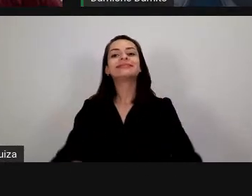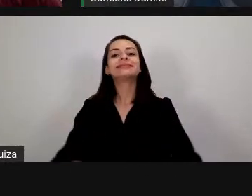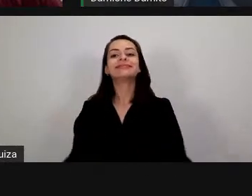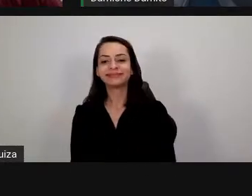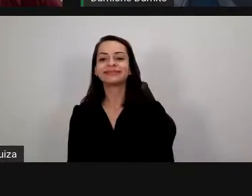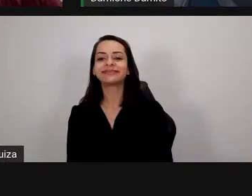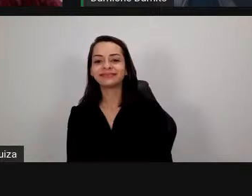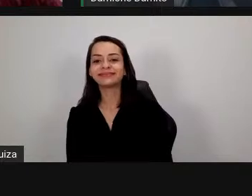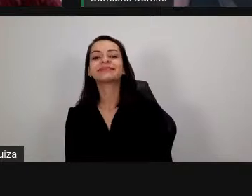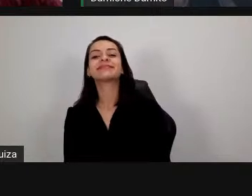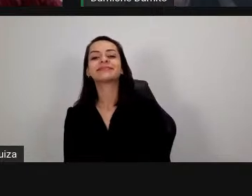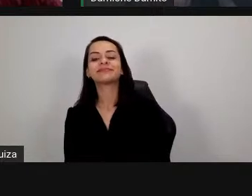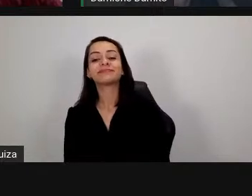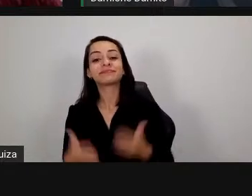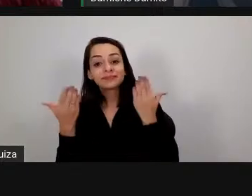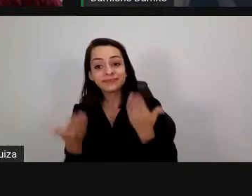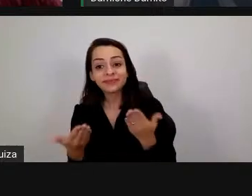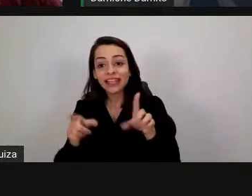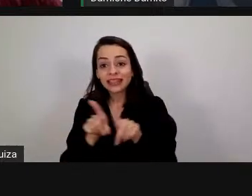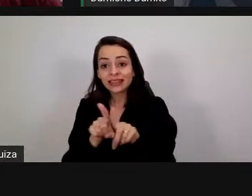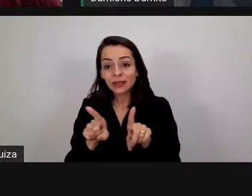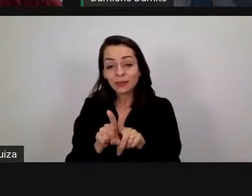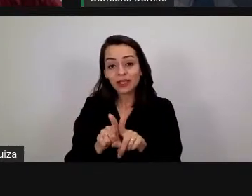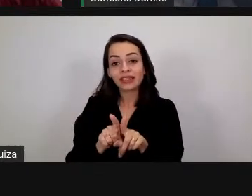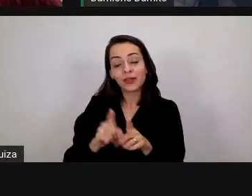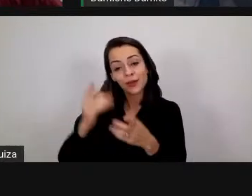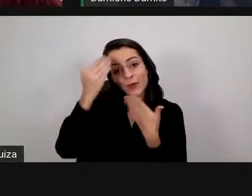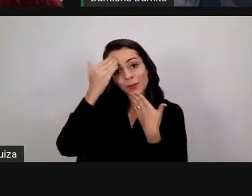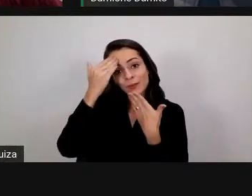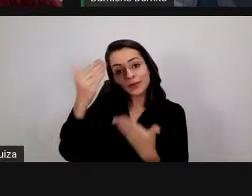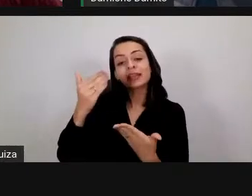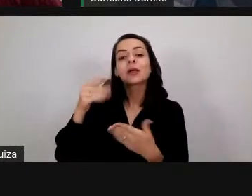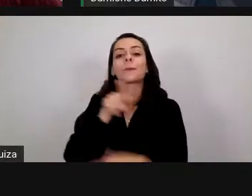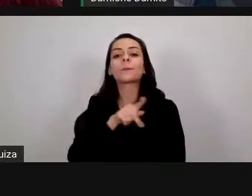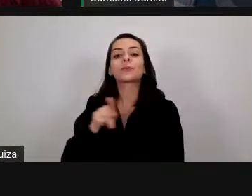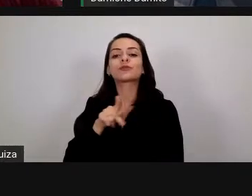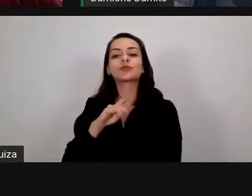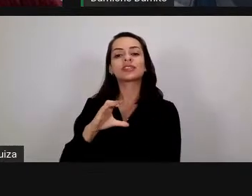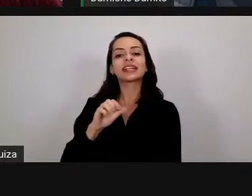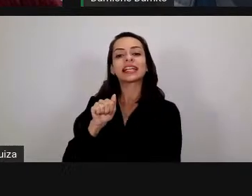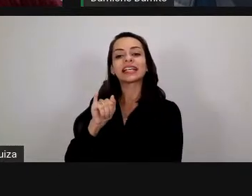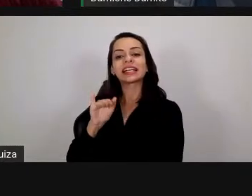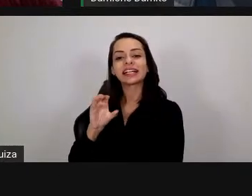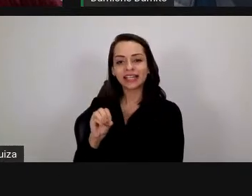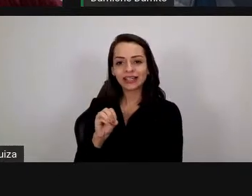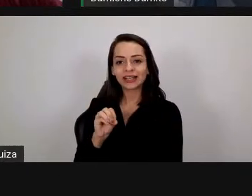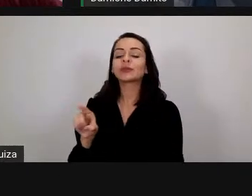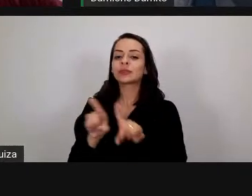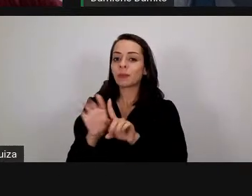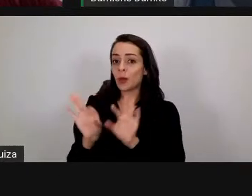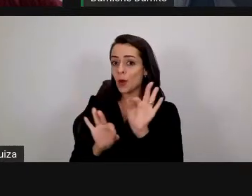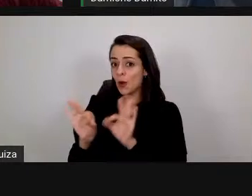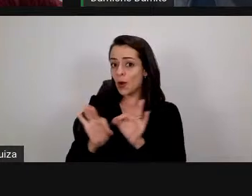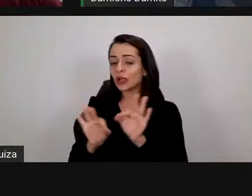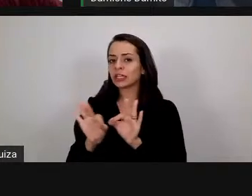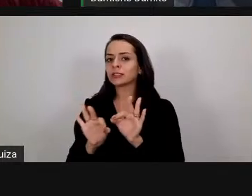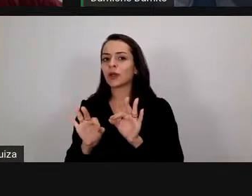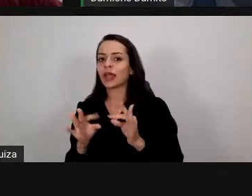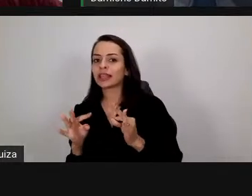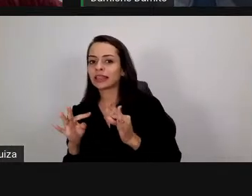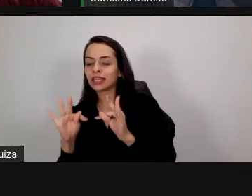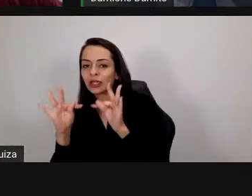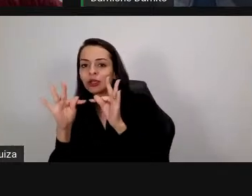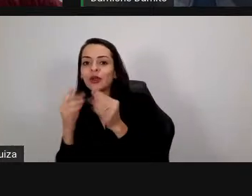bom ai agradeceu o professor Caio né que tá aí Tiago fazendo tá nos bastidores só coordenando